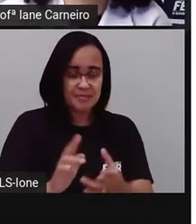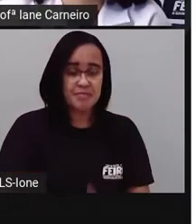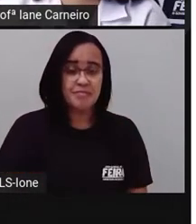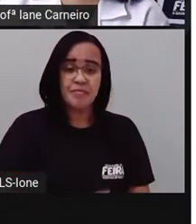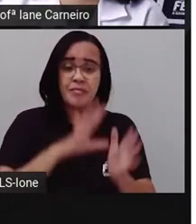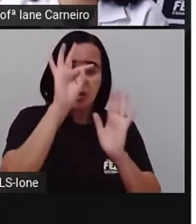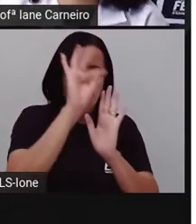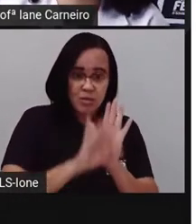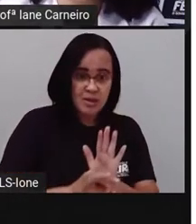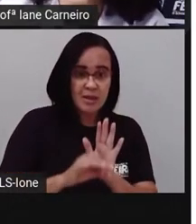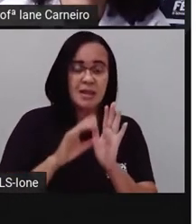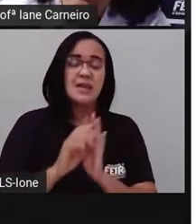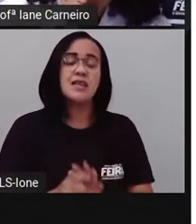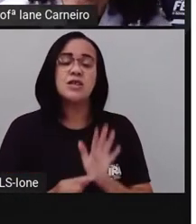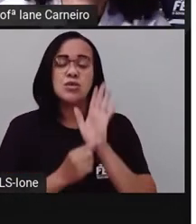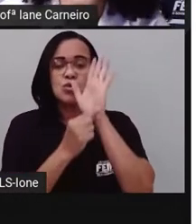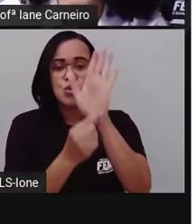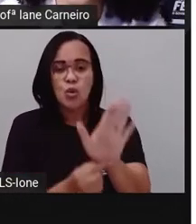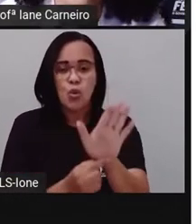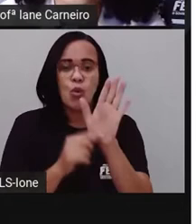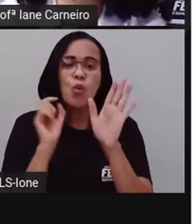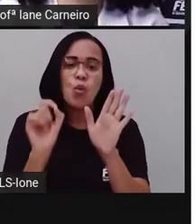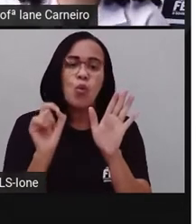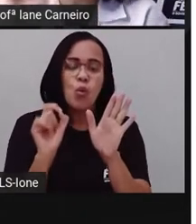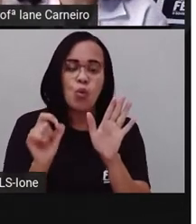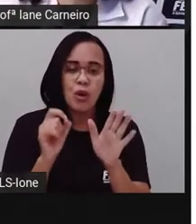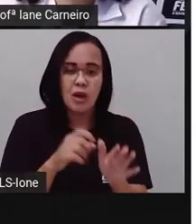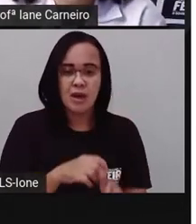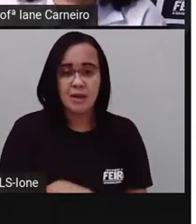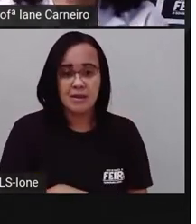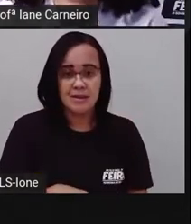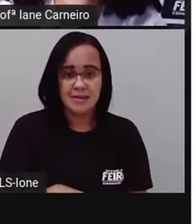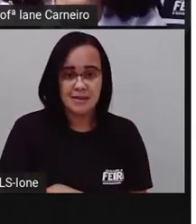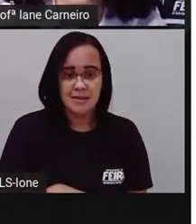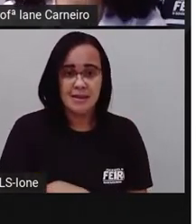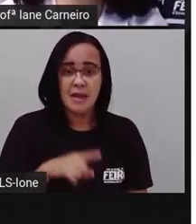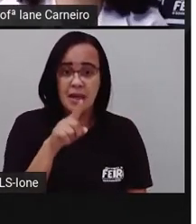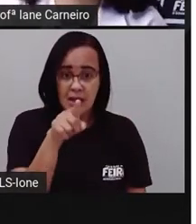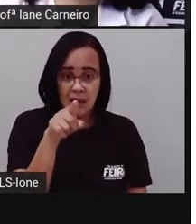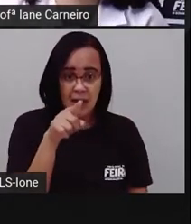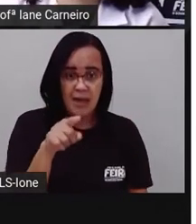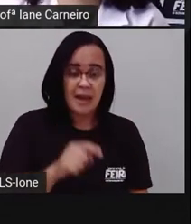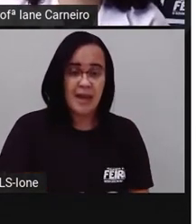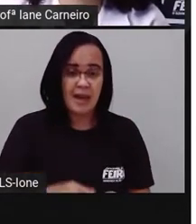é o Camaleão. Vamos ver a escrita da palavra Camaleão, ó.